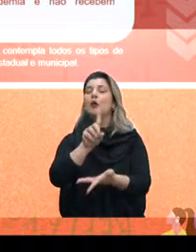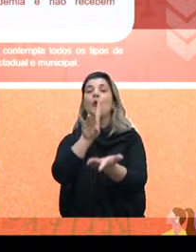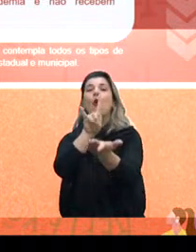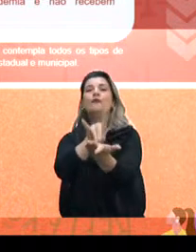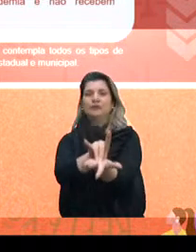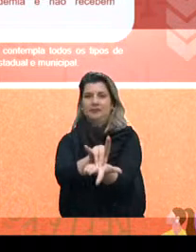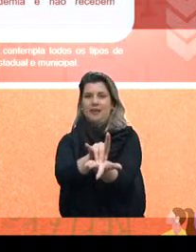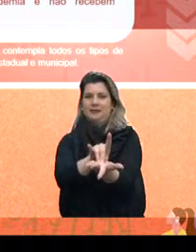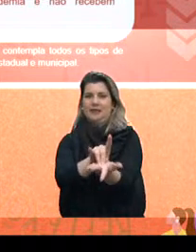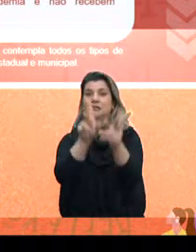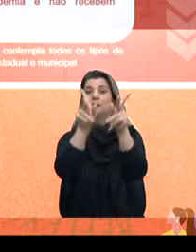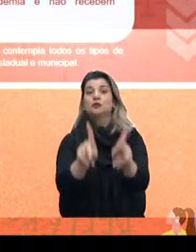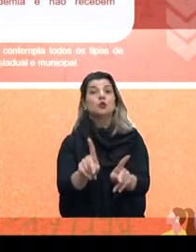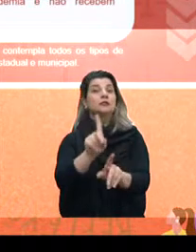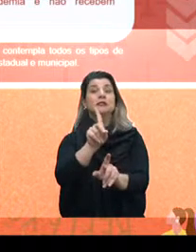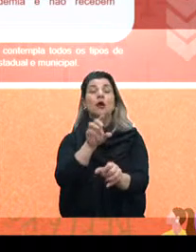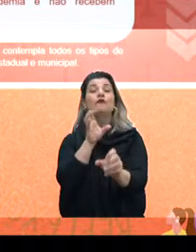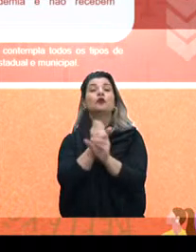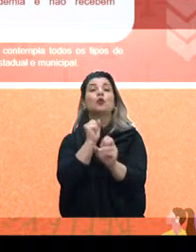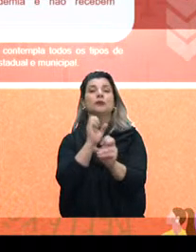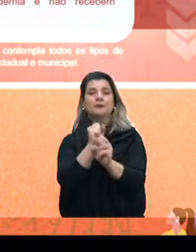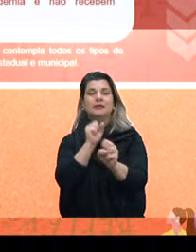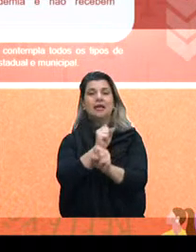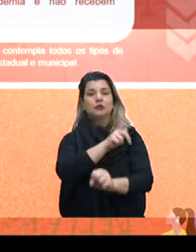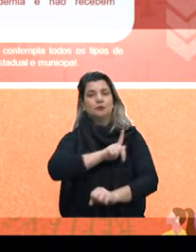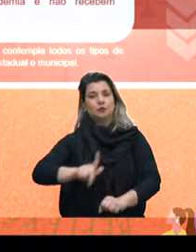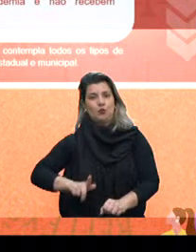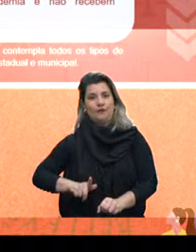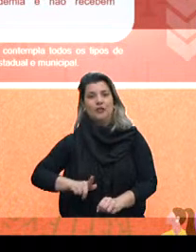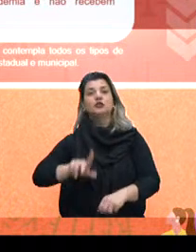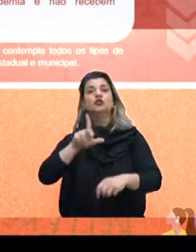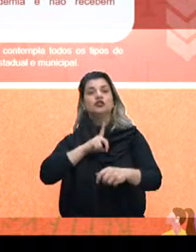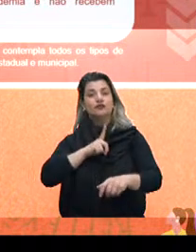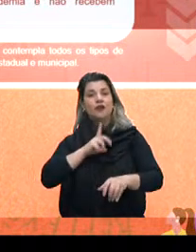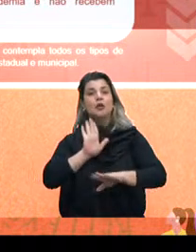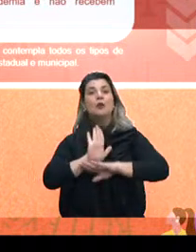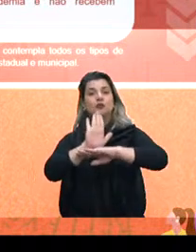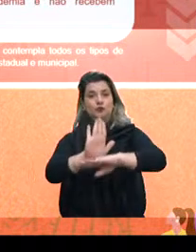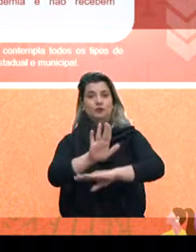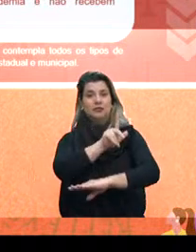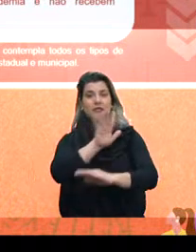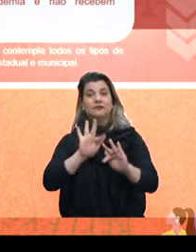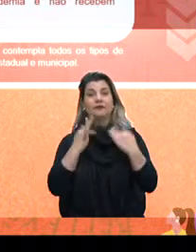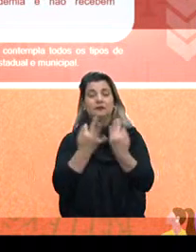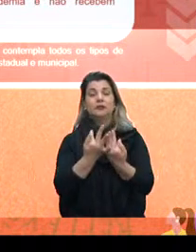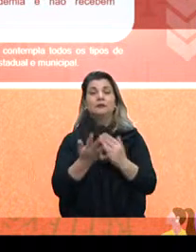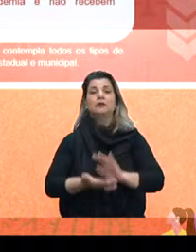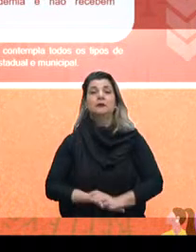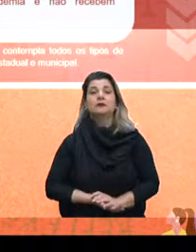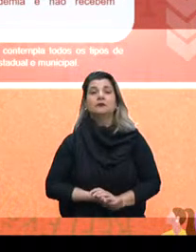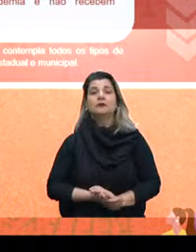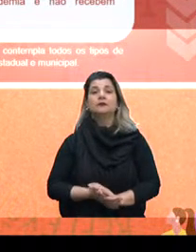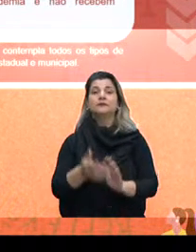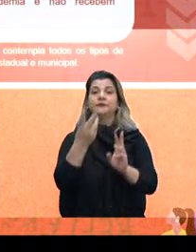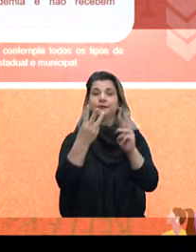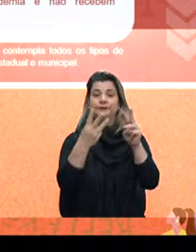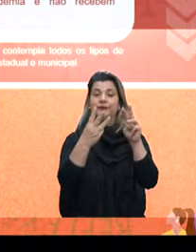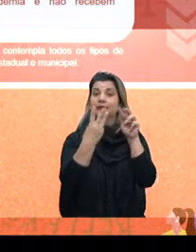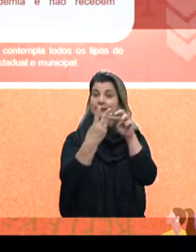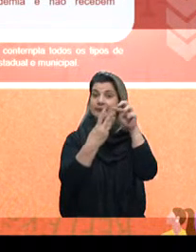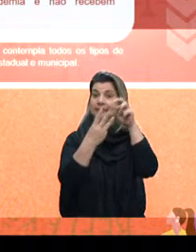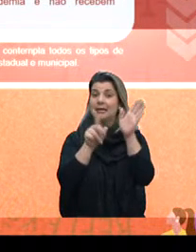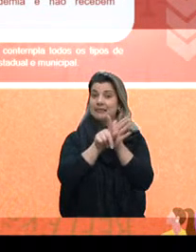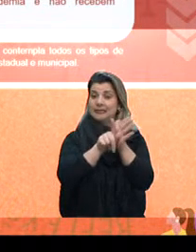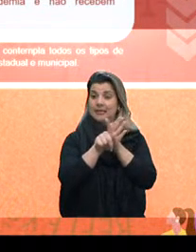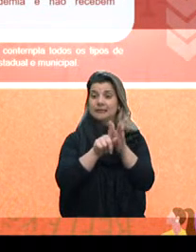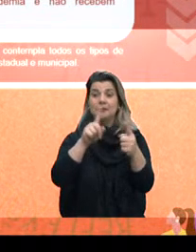contabilizados pelo governo e que tiveram ajuda das suas famílias. Então, fizemos três análises. Primeiro, a questão de receber